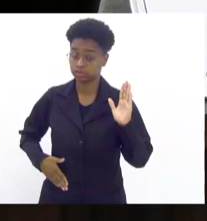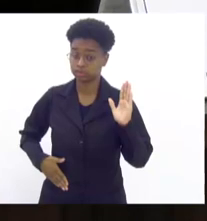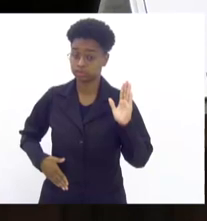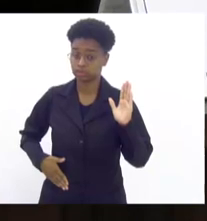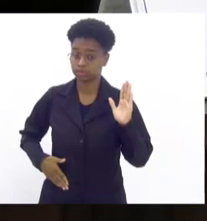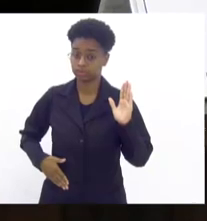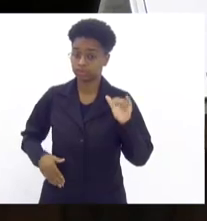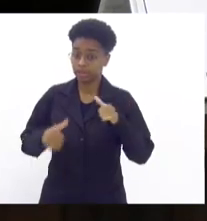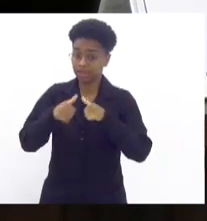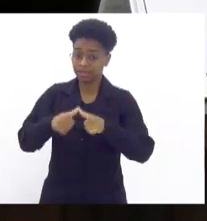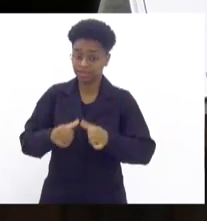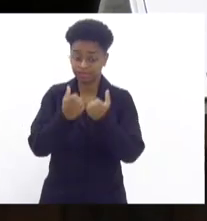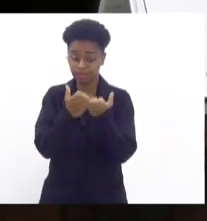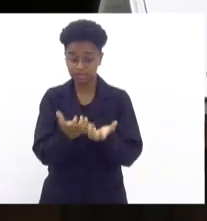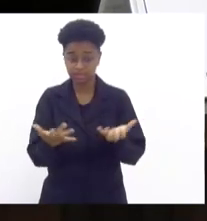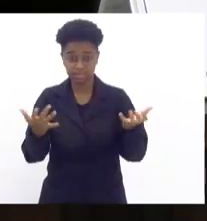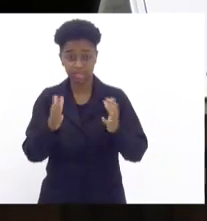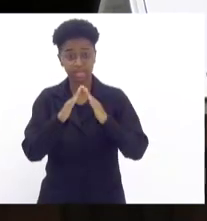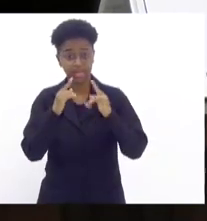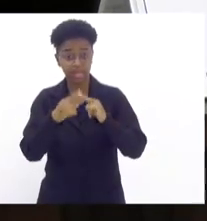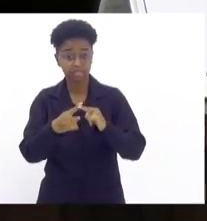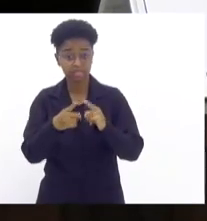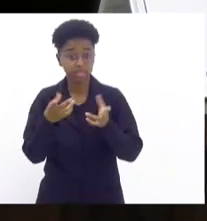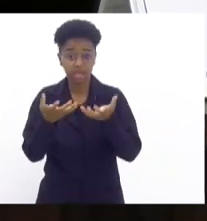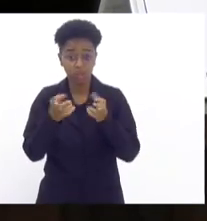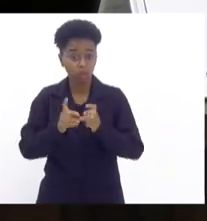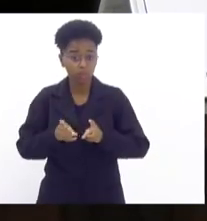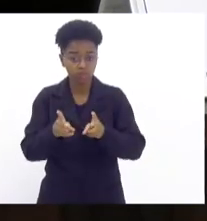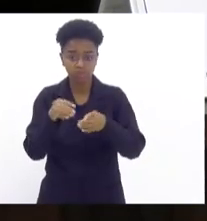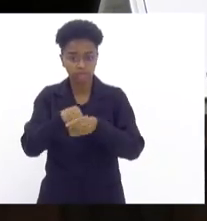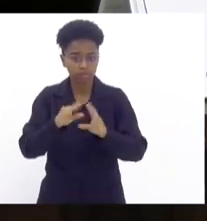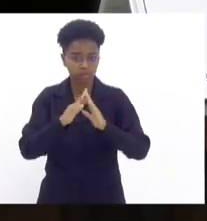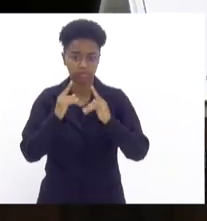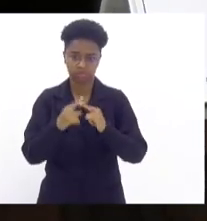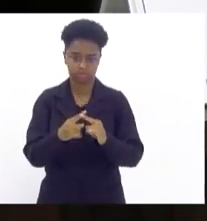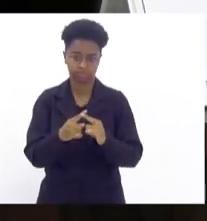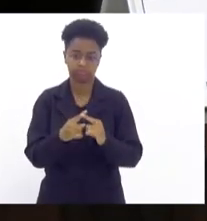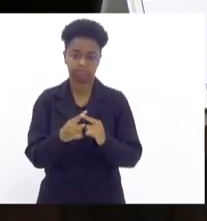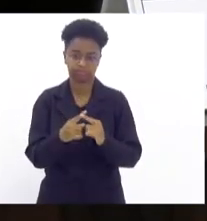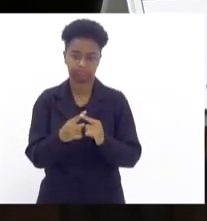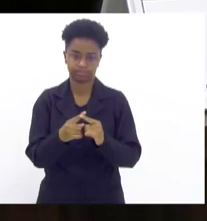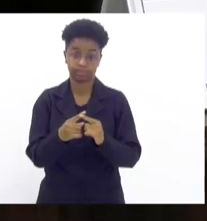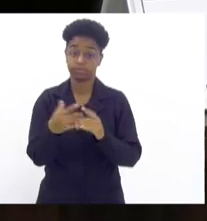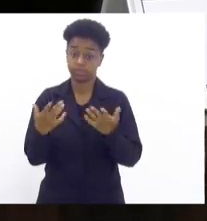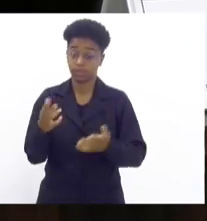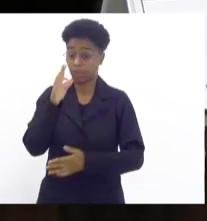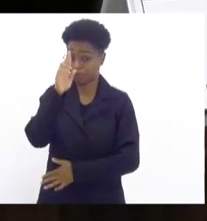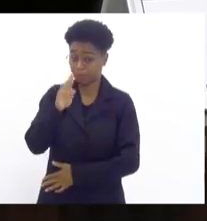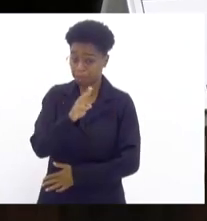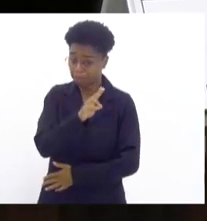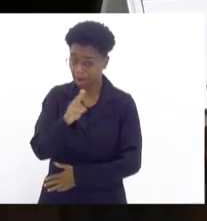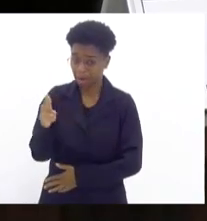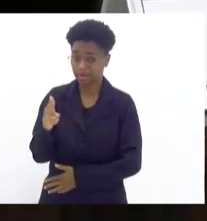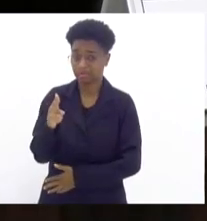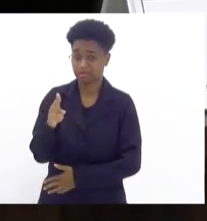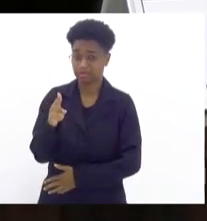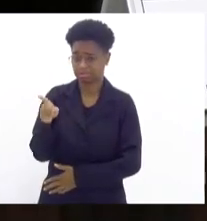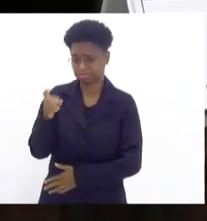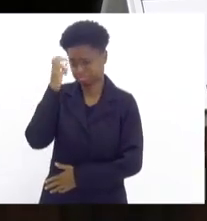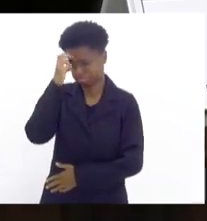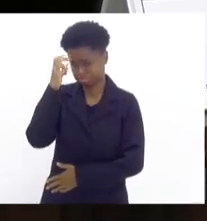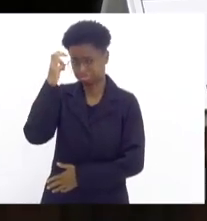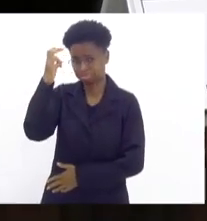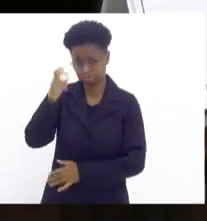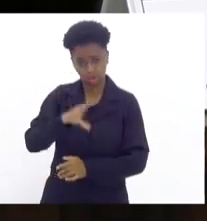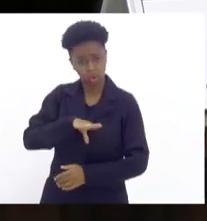no jardim da igreja e queria permanecer dentro da igreja. E foi o padre que, com a sua sabedoria,